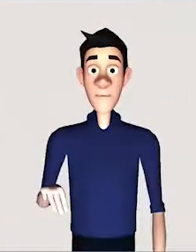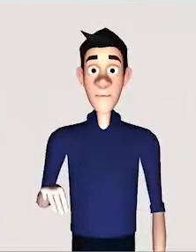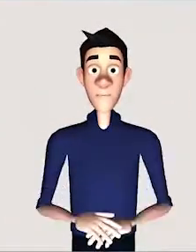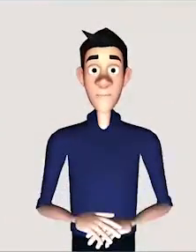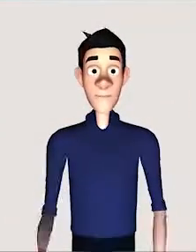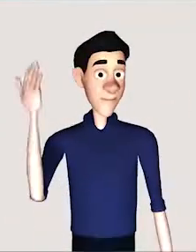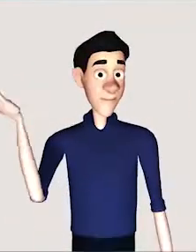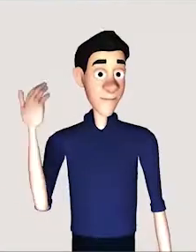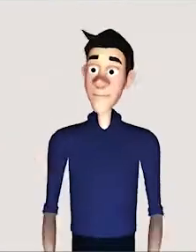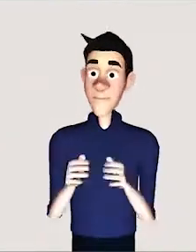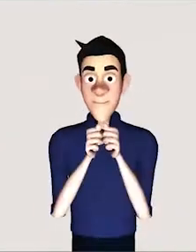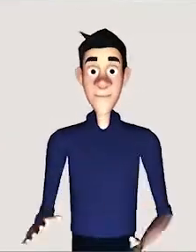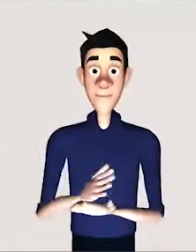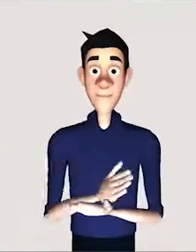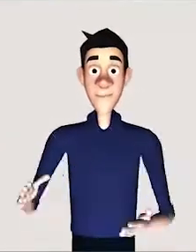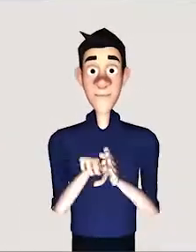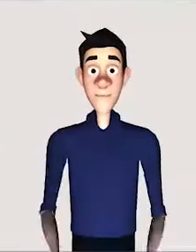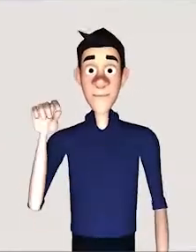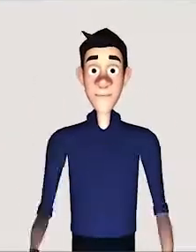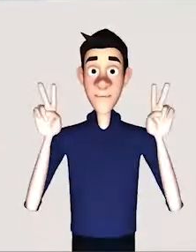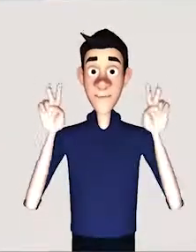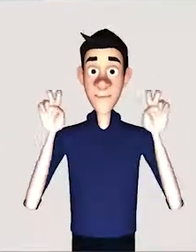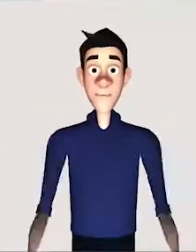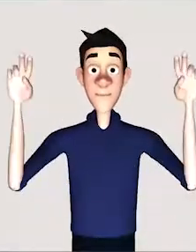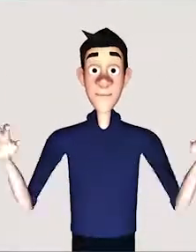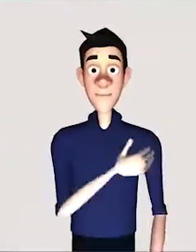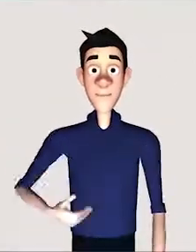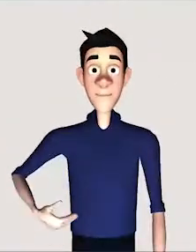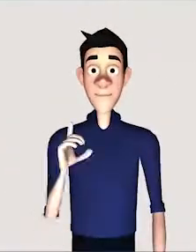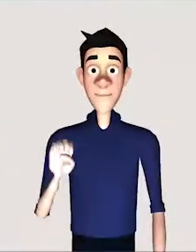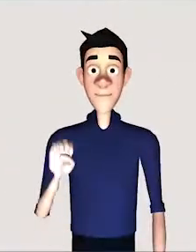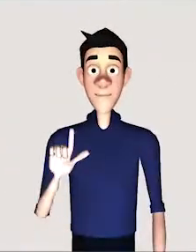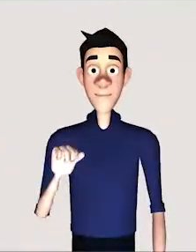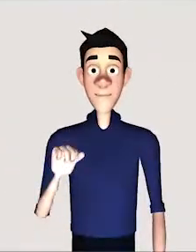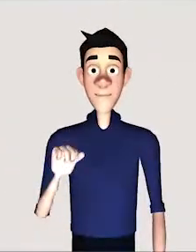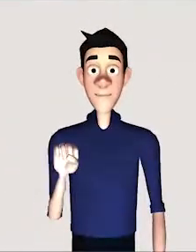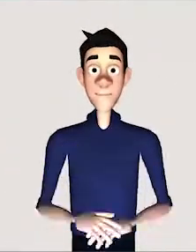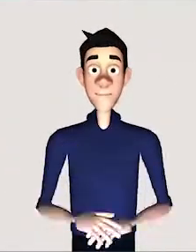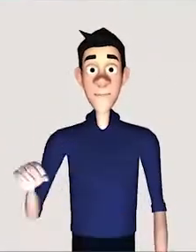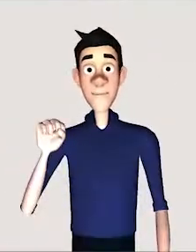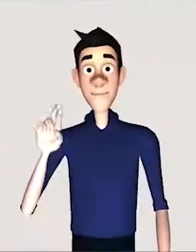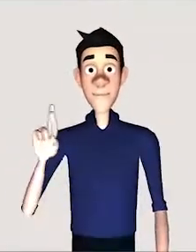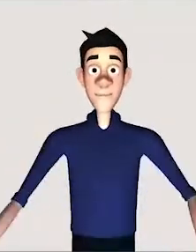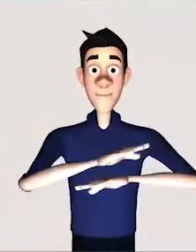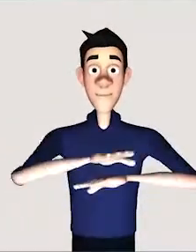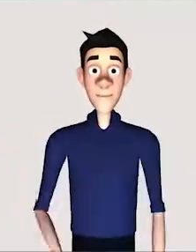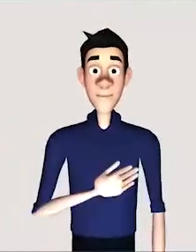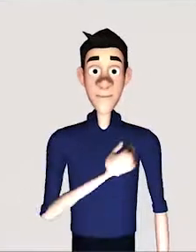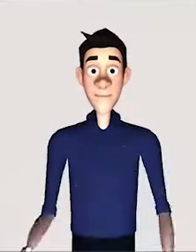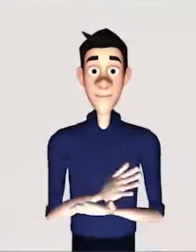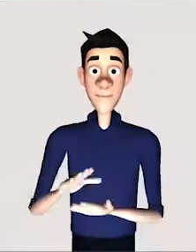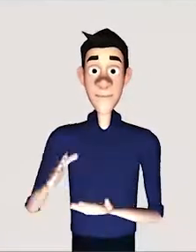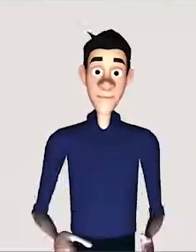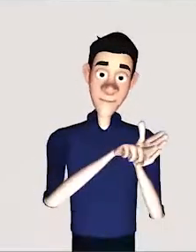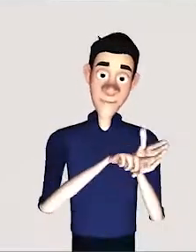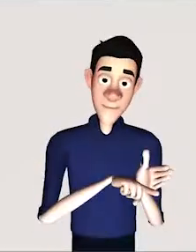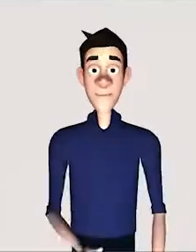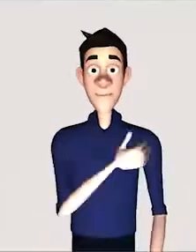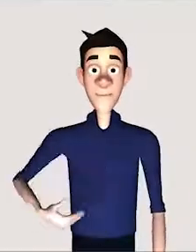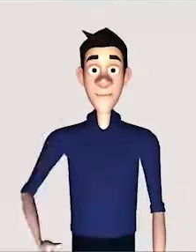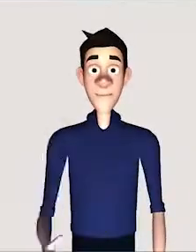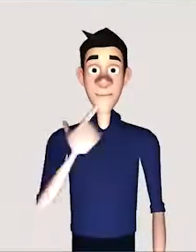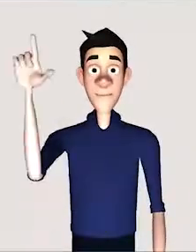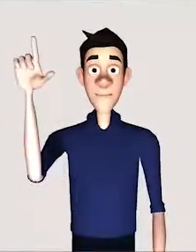com algumas perguntas que abordam o tema público. Uma delas é sobre a existência de alguma pesquisa de público. A outra